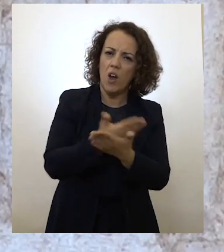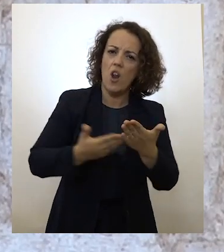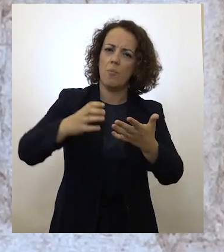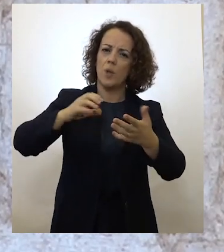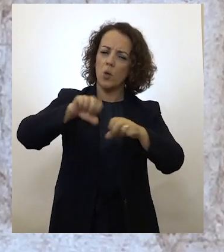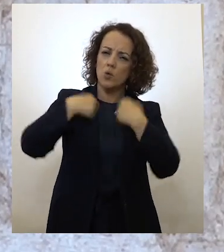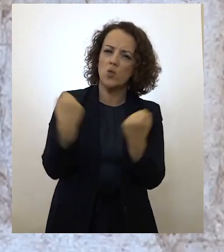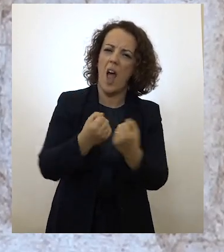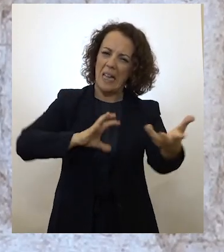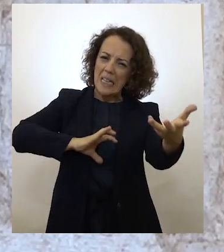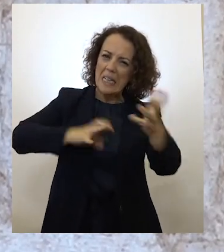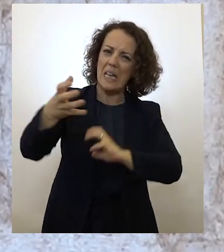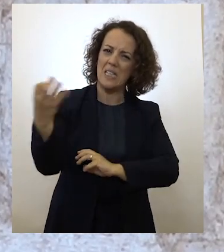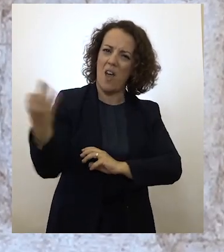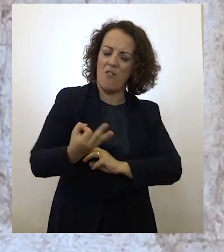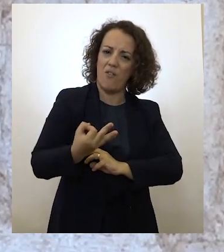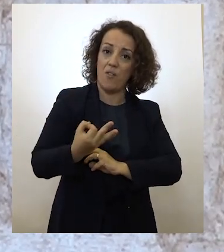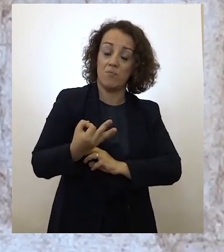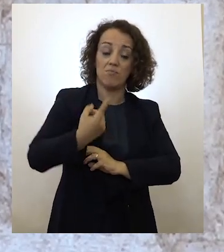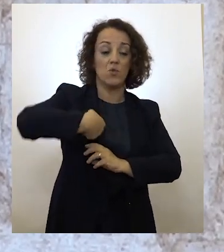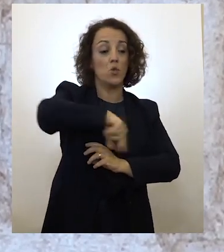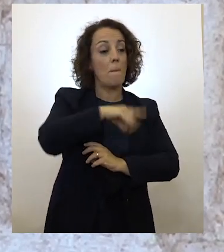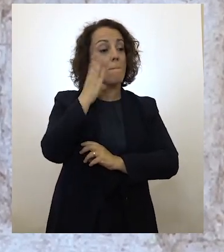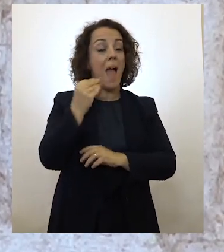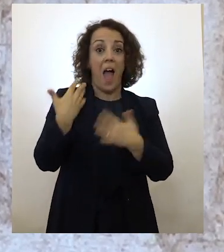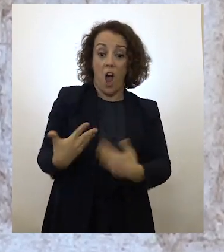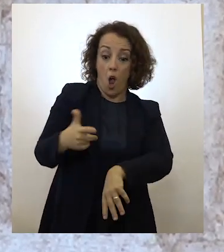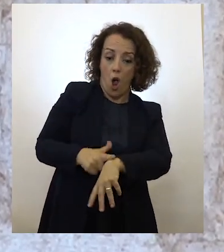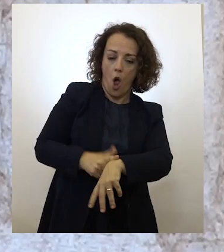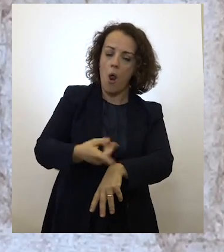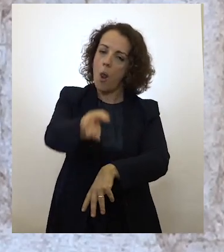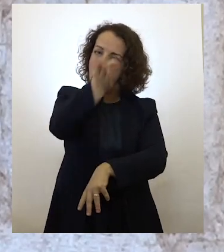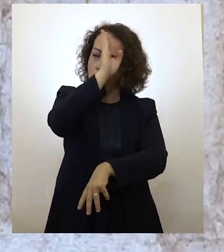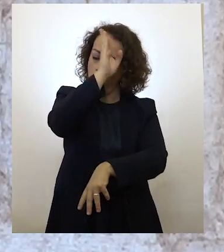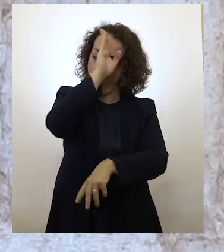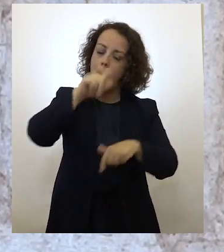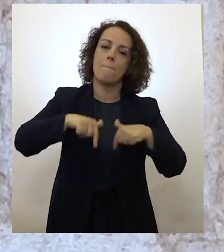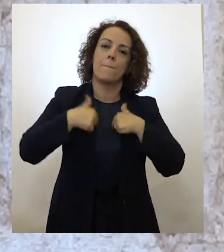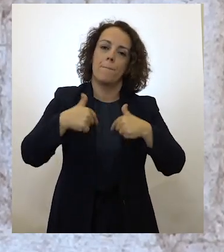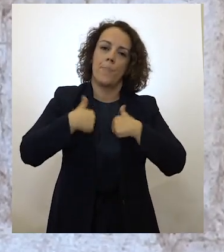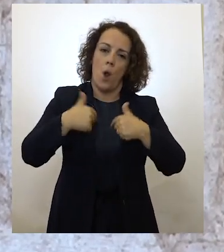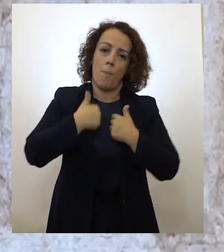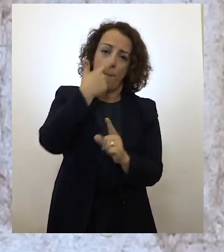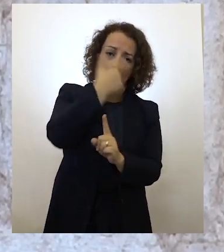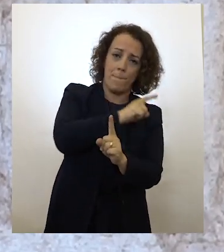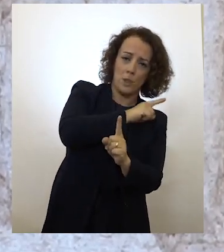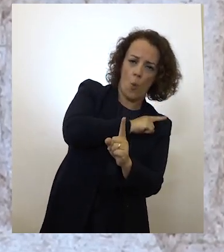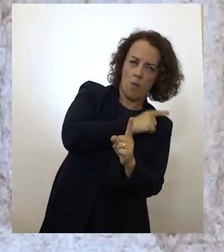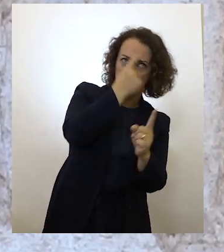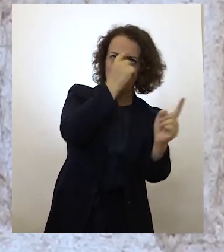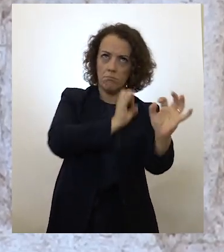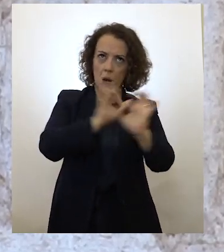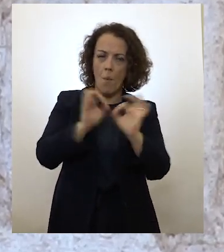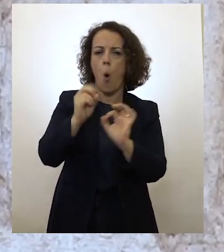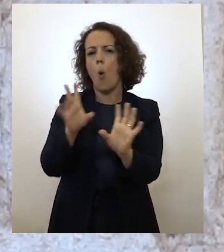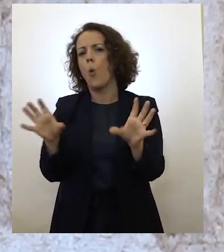achamos que é chegada já a hora de fazer cálculos pessoais ou de grupo, de preferir